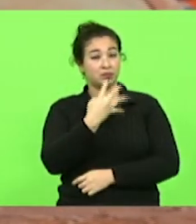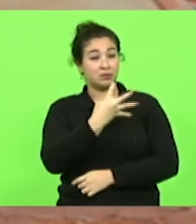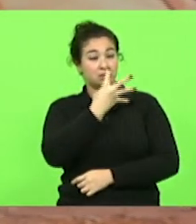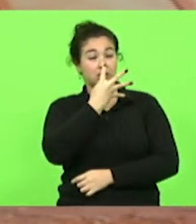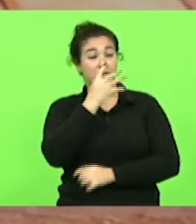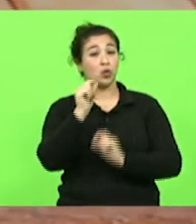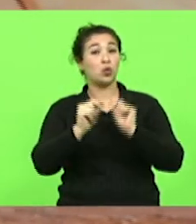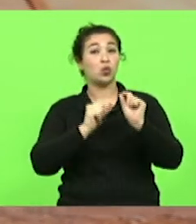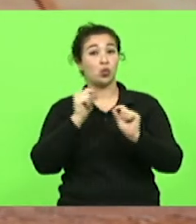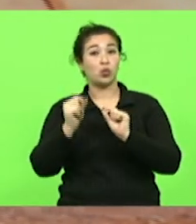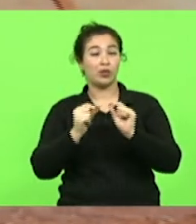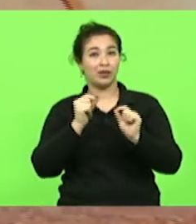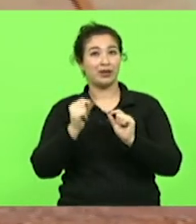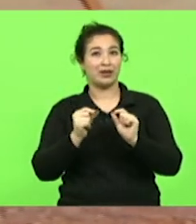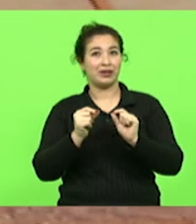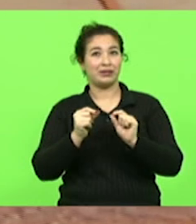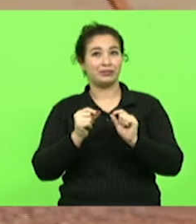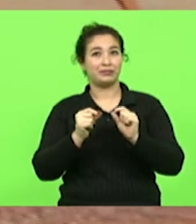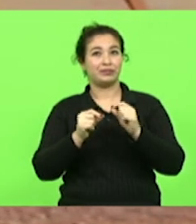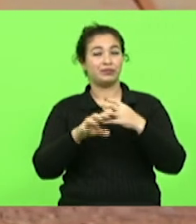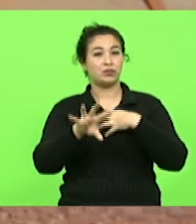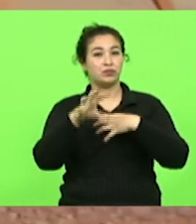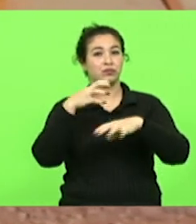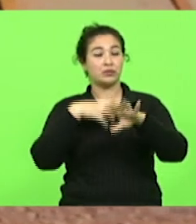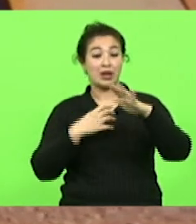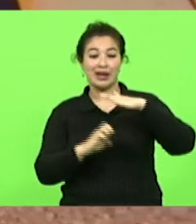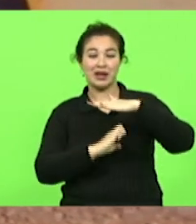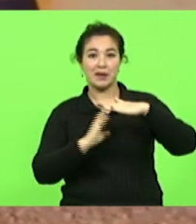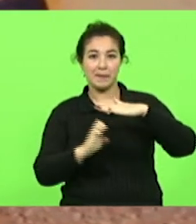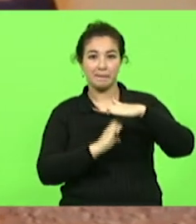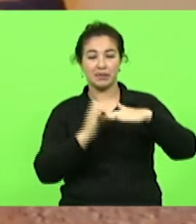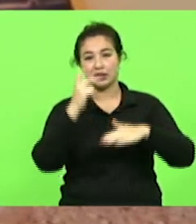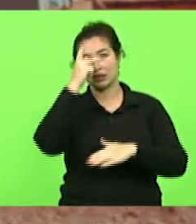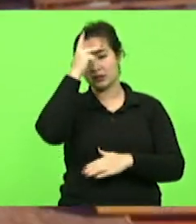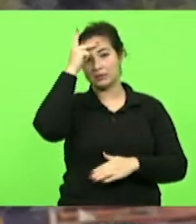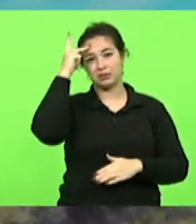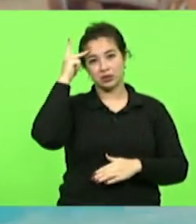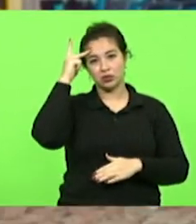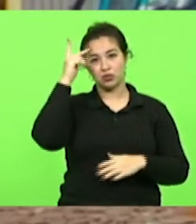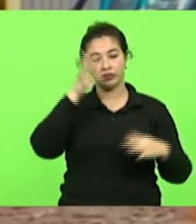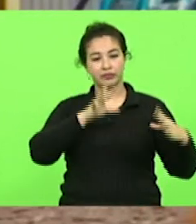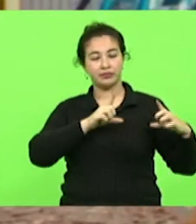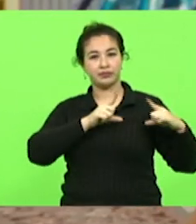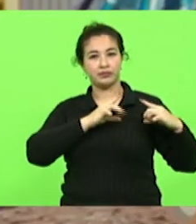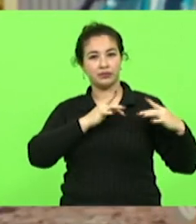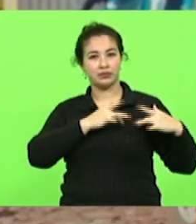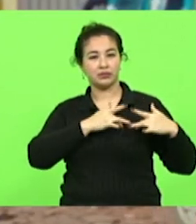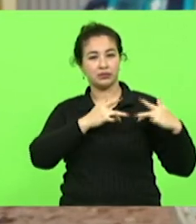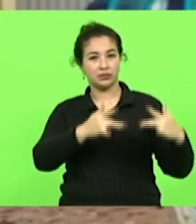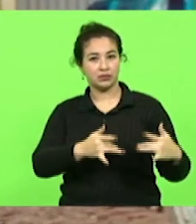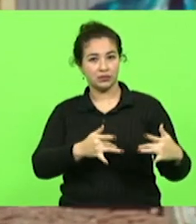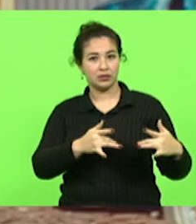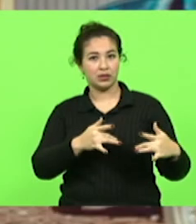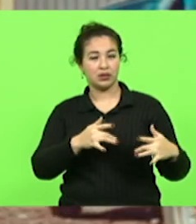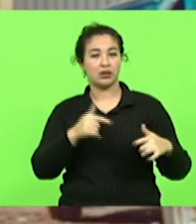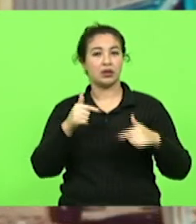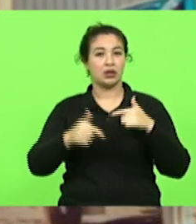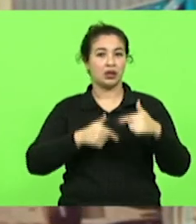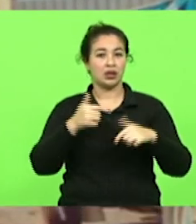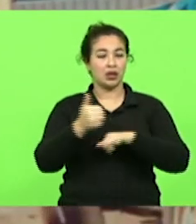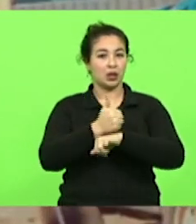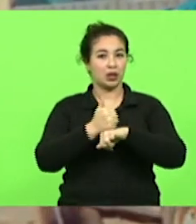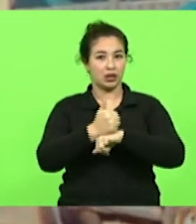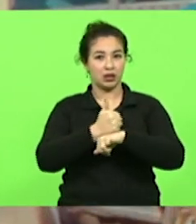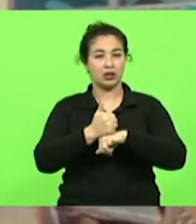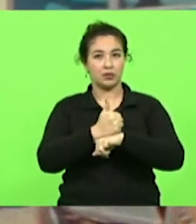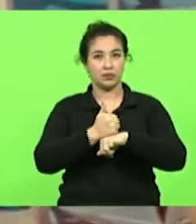A solidariedade de empresas, de pessoas, de voluntários, de profissionais liberais, que já na